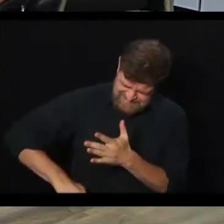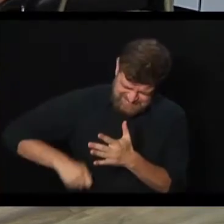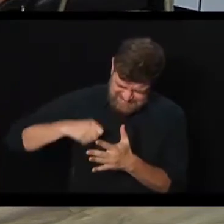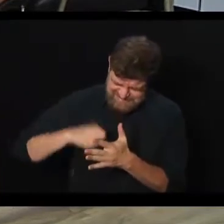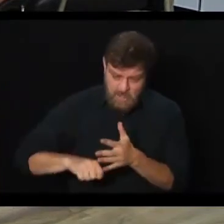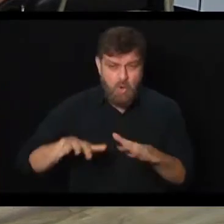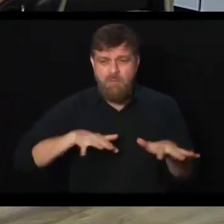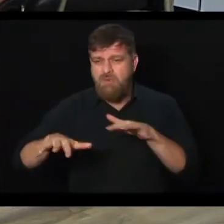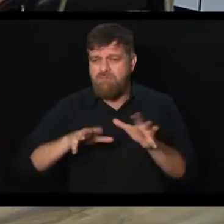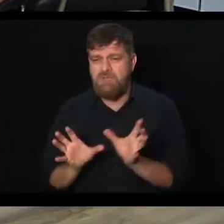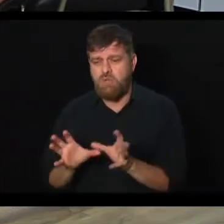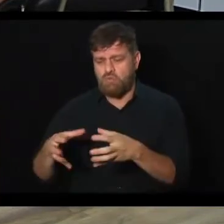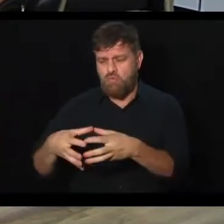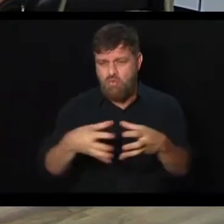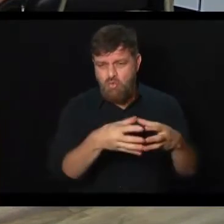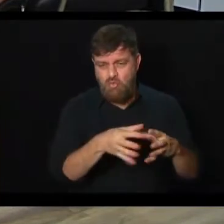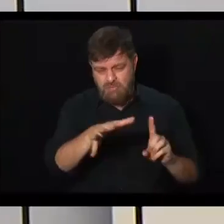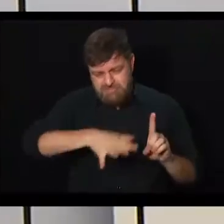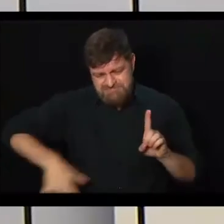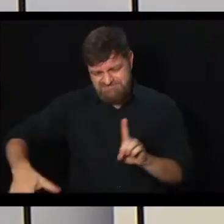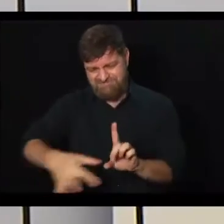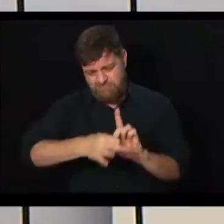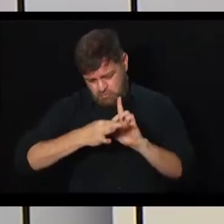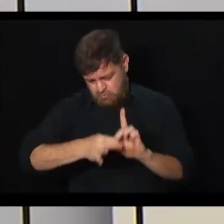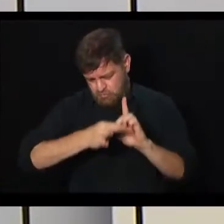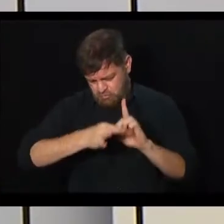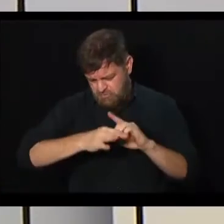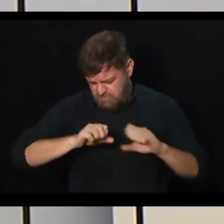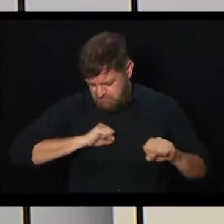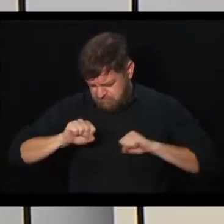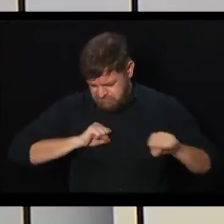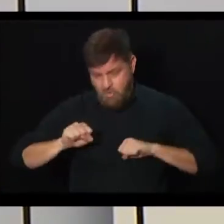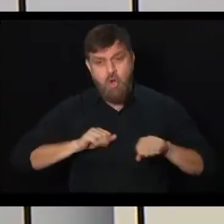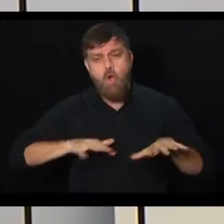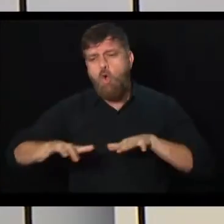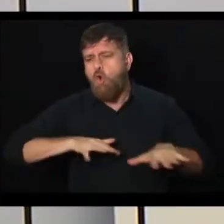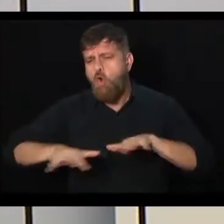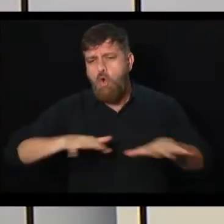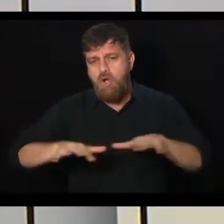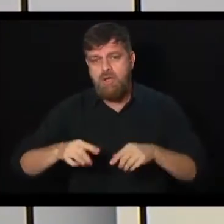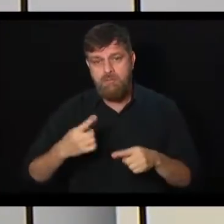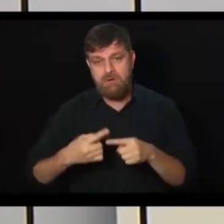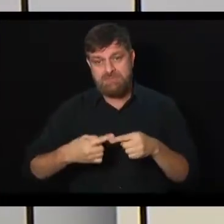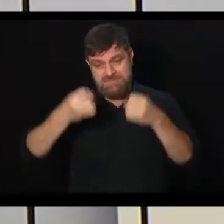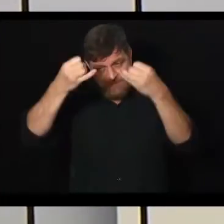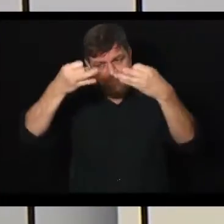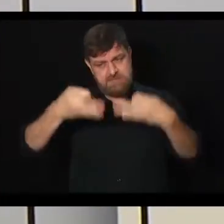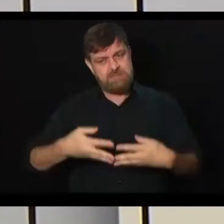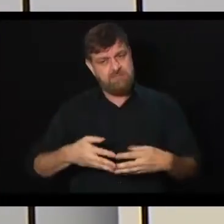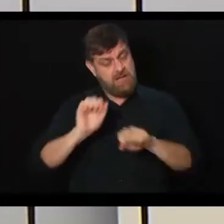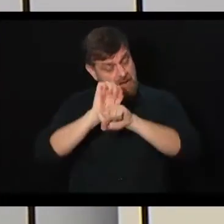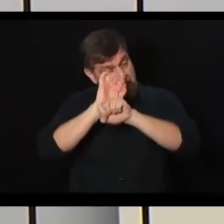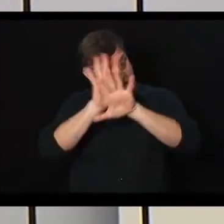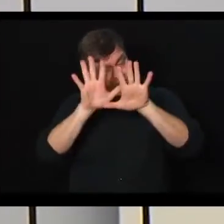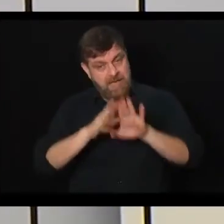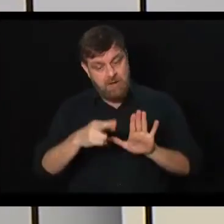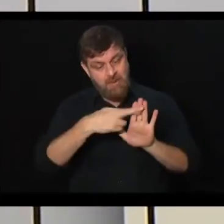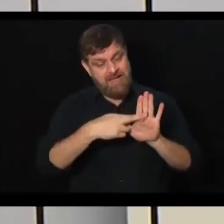junto com os movimentos, junto com a população, até porque é importante que a gente coloque os pinhos nos is. Uma reforma da